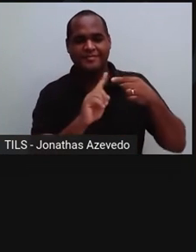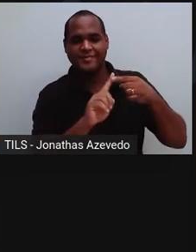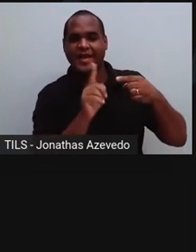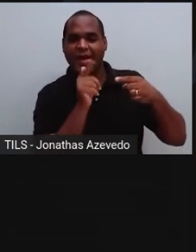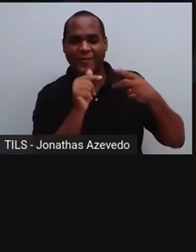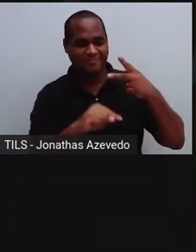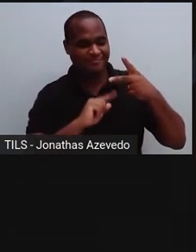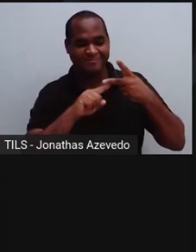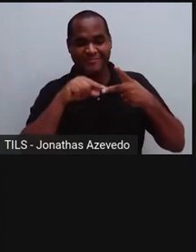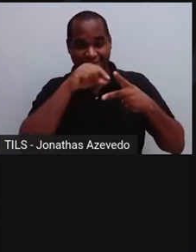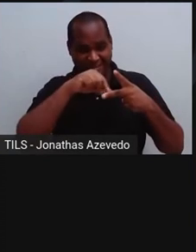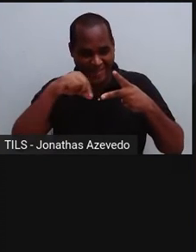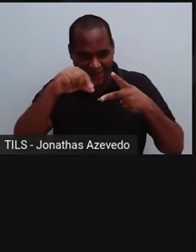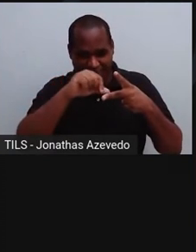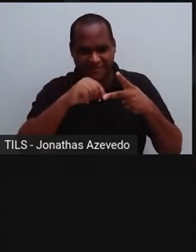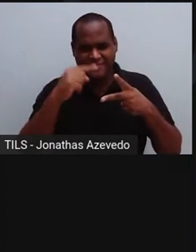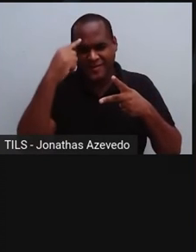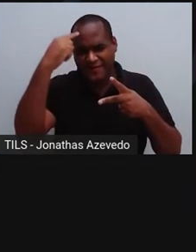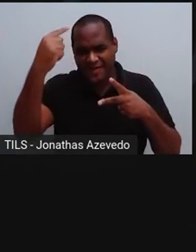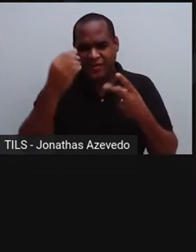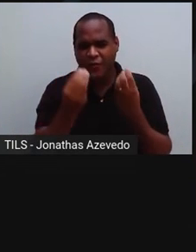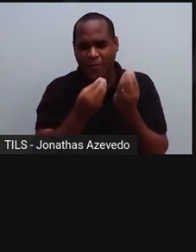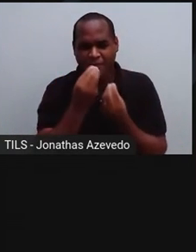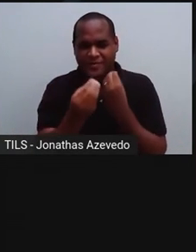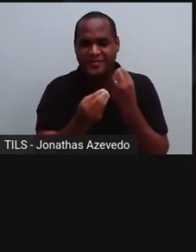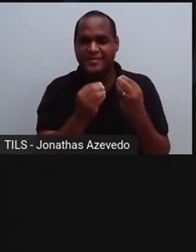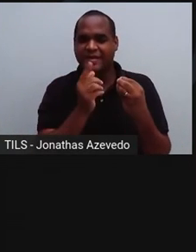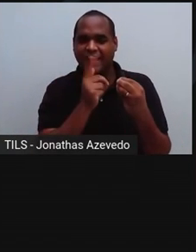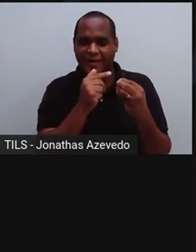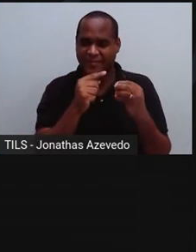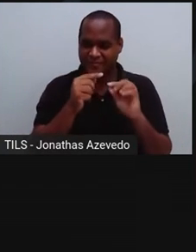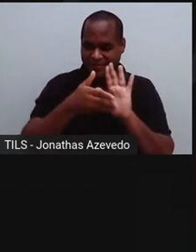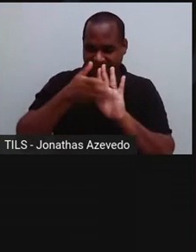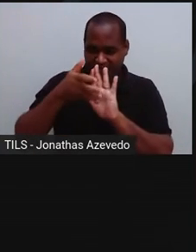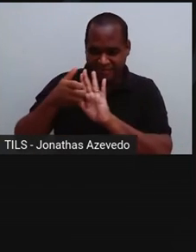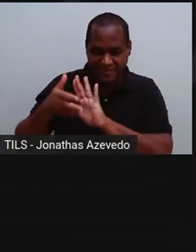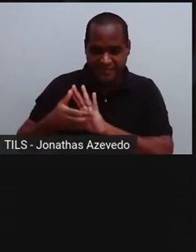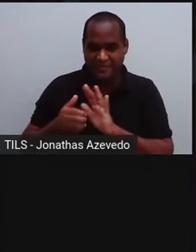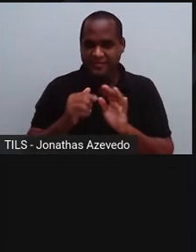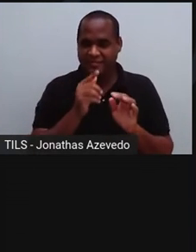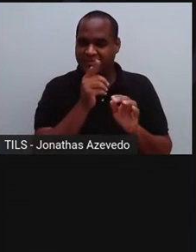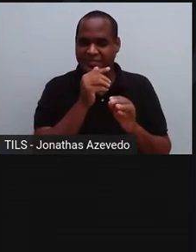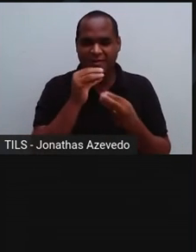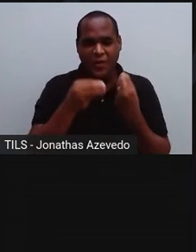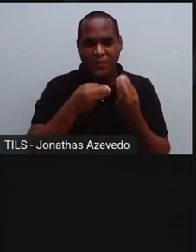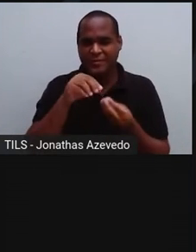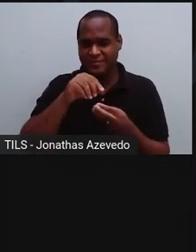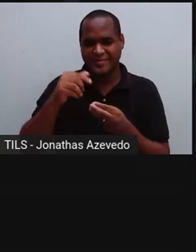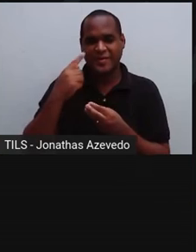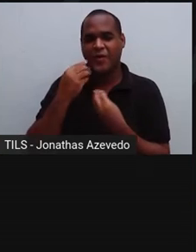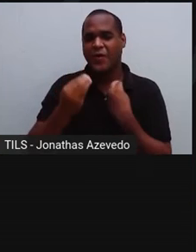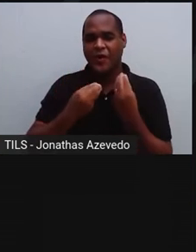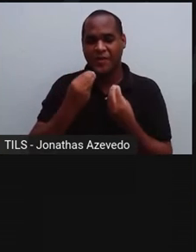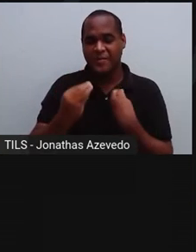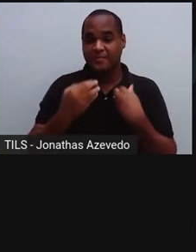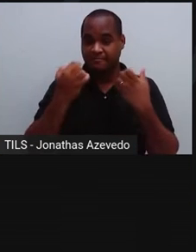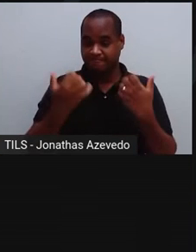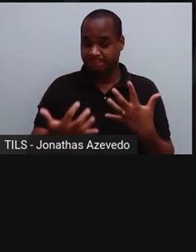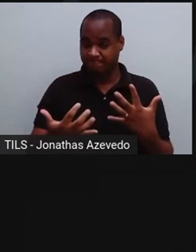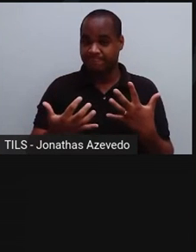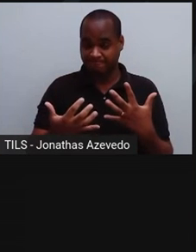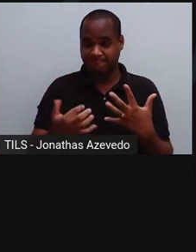sal. Você já parou para pensar como é feita a separação desse tipo de mistura? Uma solução para separar misturas